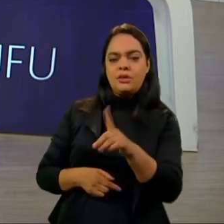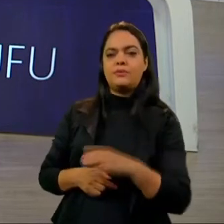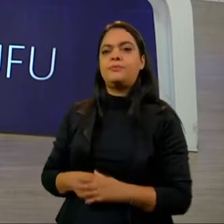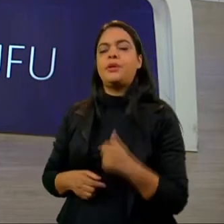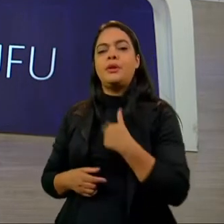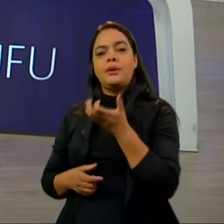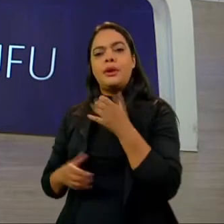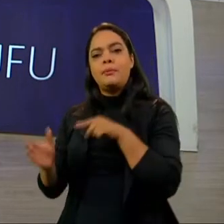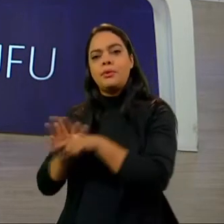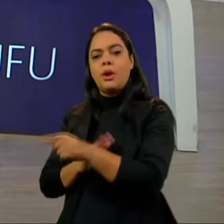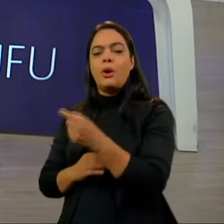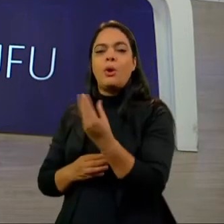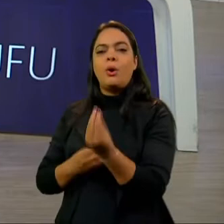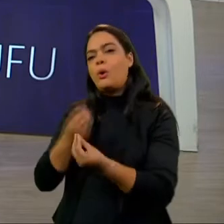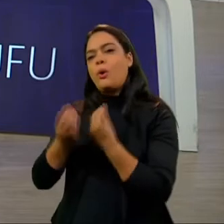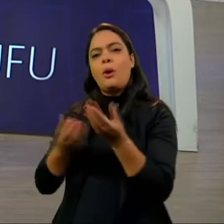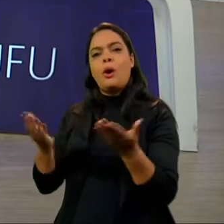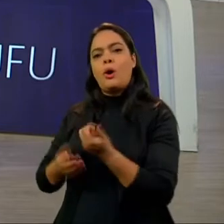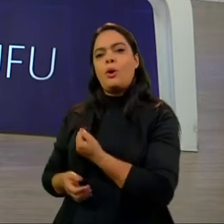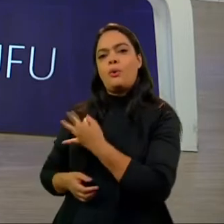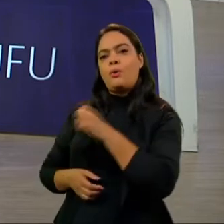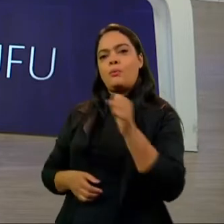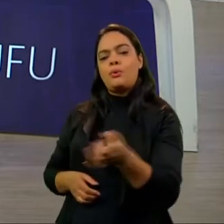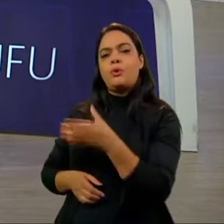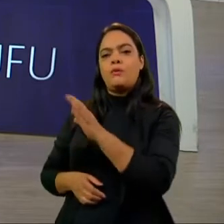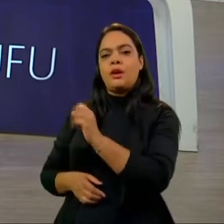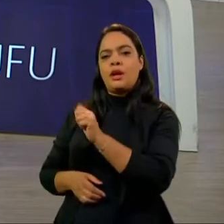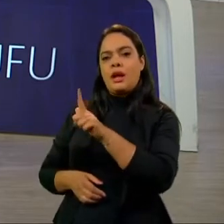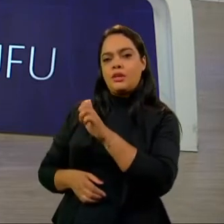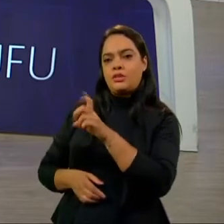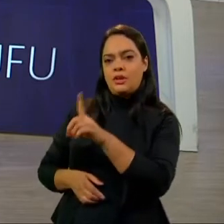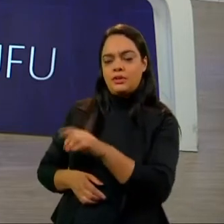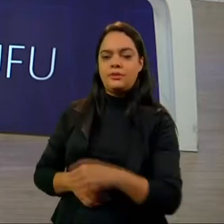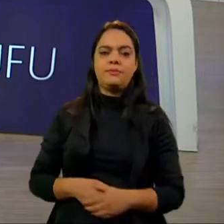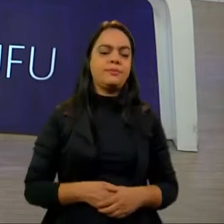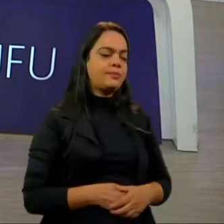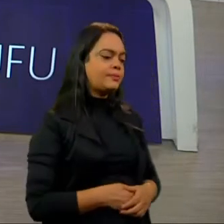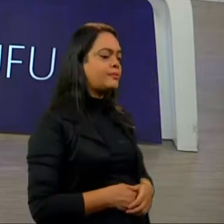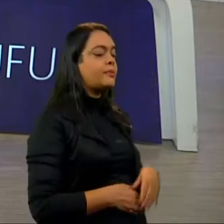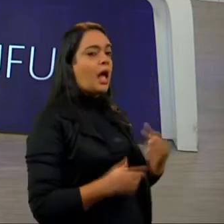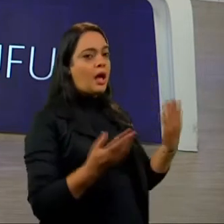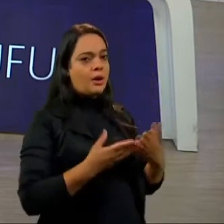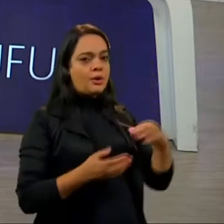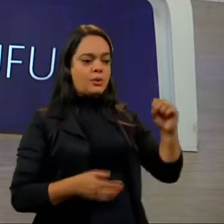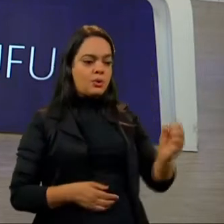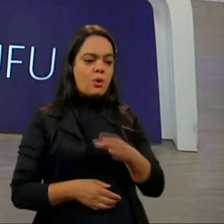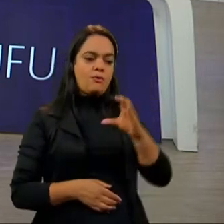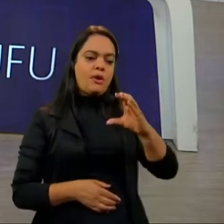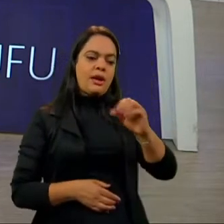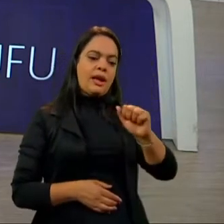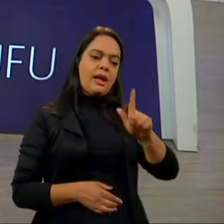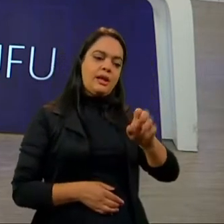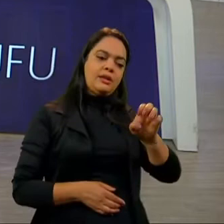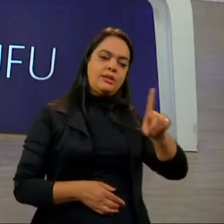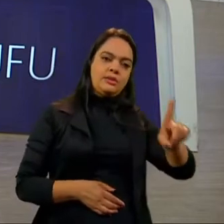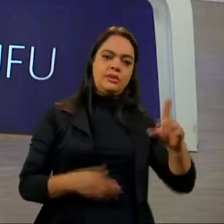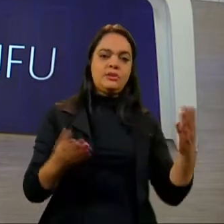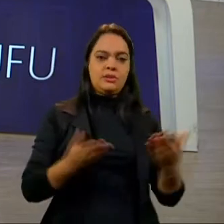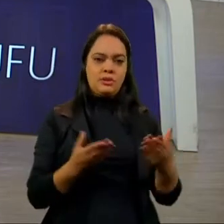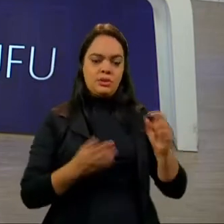atualização agora do Caged que você pode falar para a gente? então, os dados do novo Caged, que saíram agora,